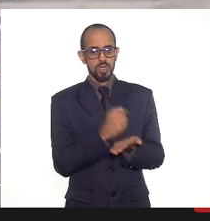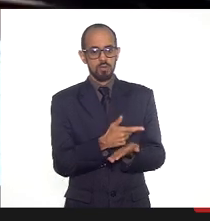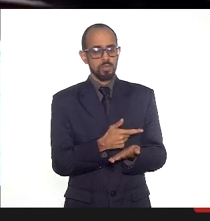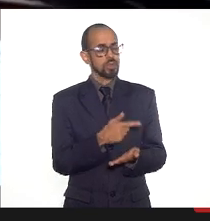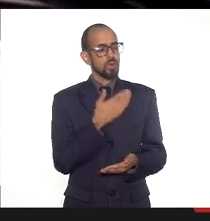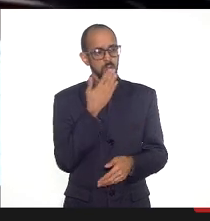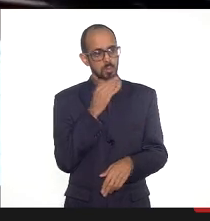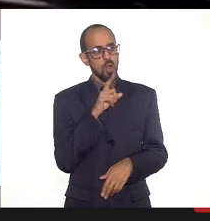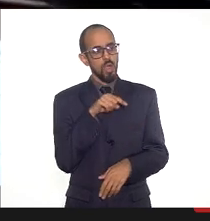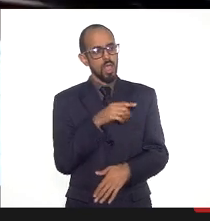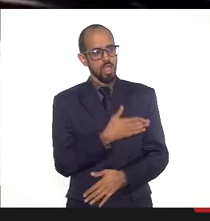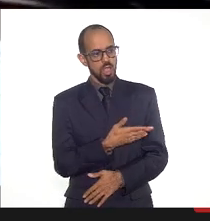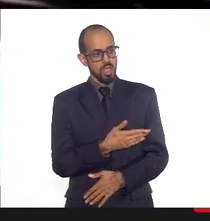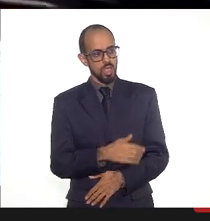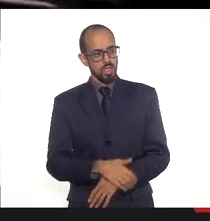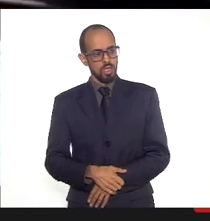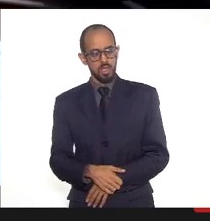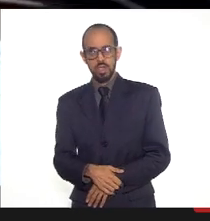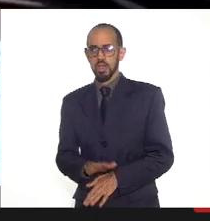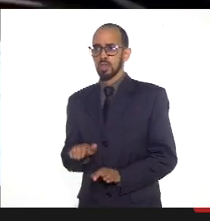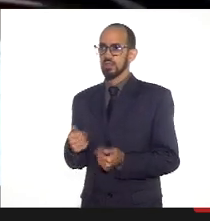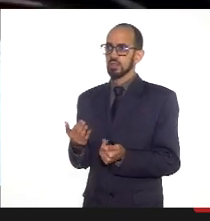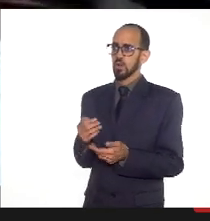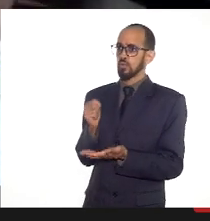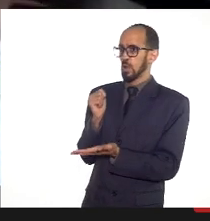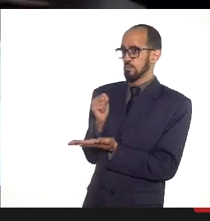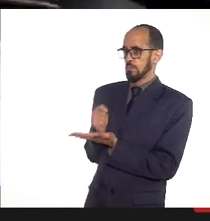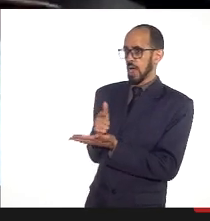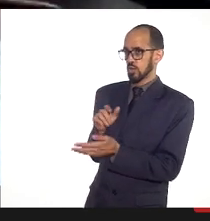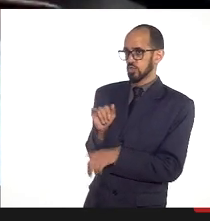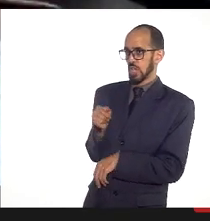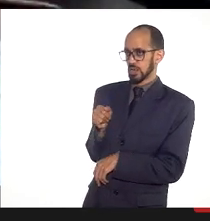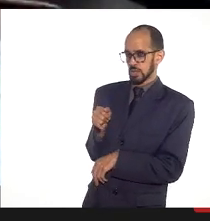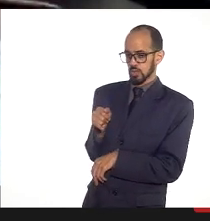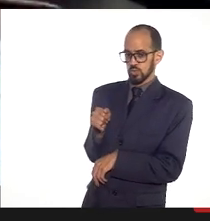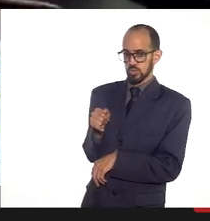critério? O critério... me corri se eu estiver errada, na linha.